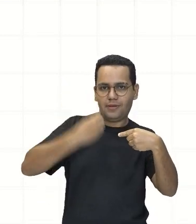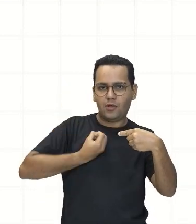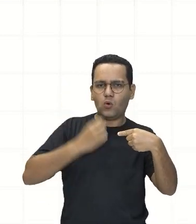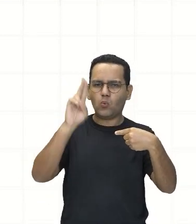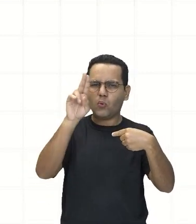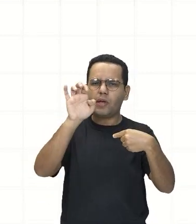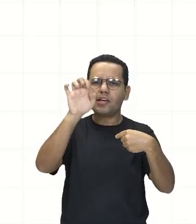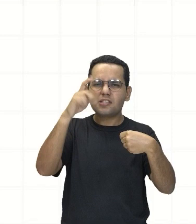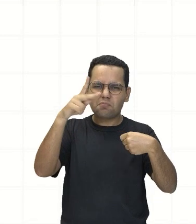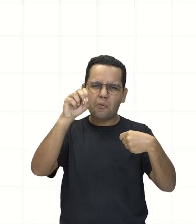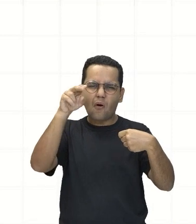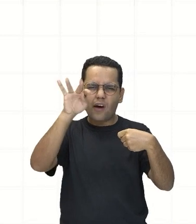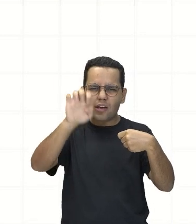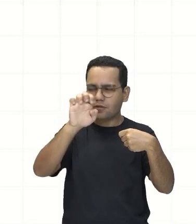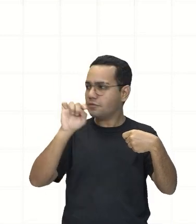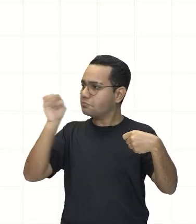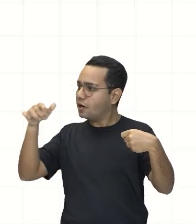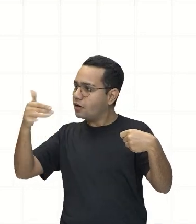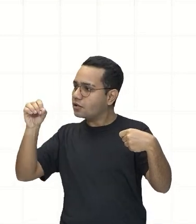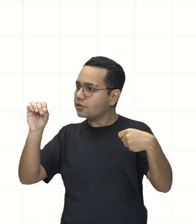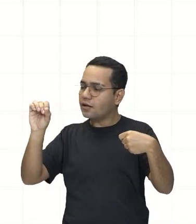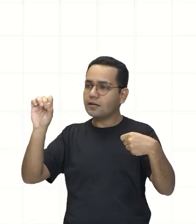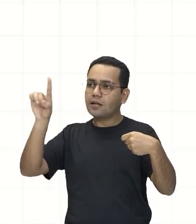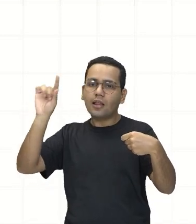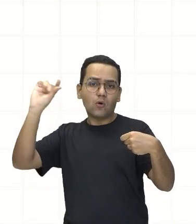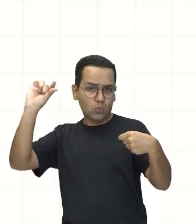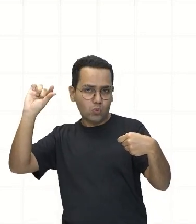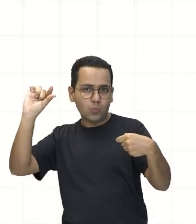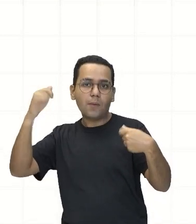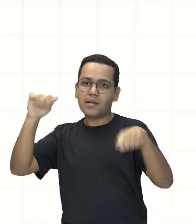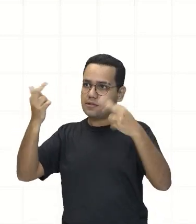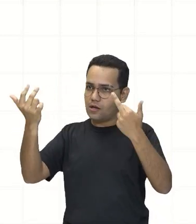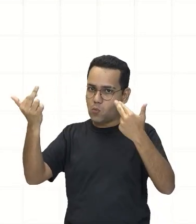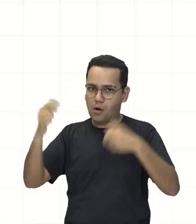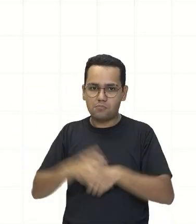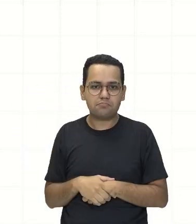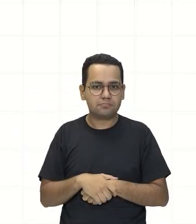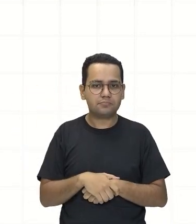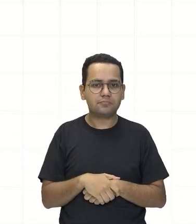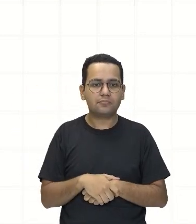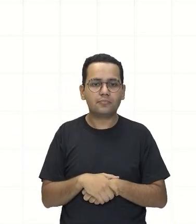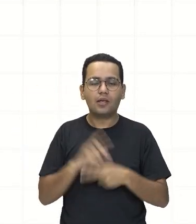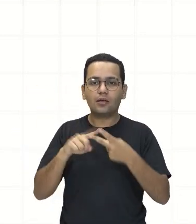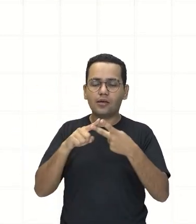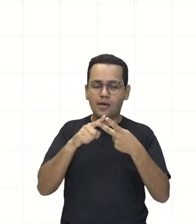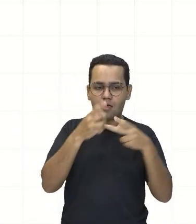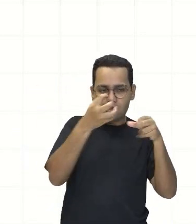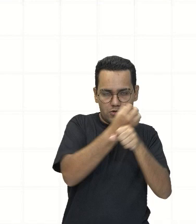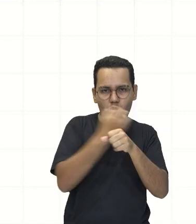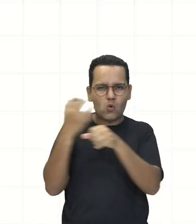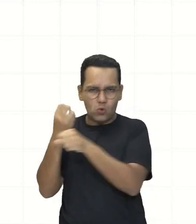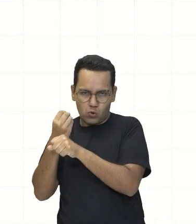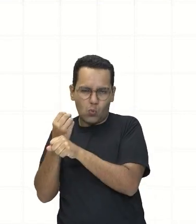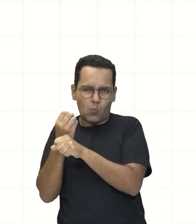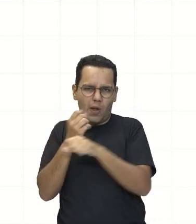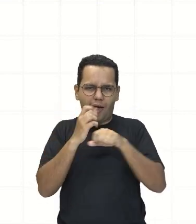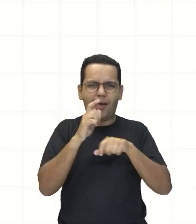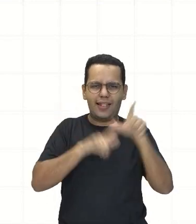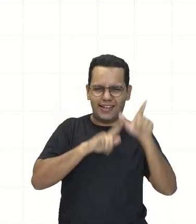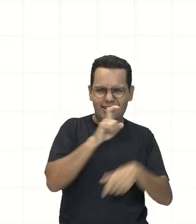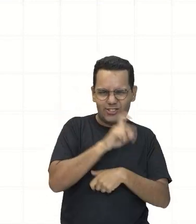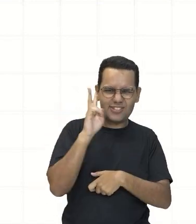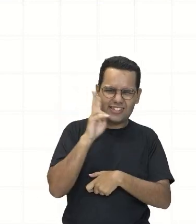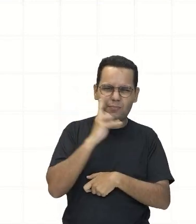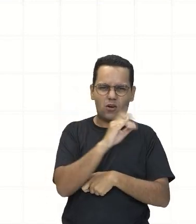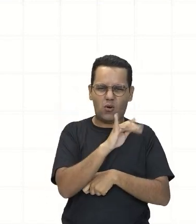os coeficientes E aí manter o mesmo expoente na base 10 Vejamos os exemplos Olha